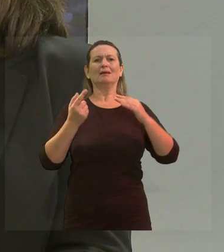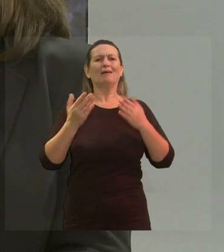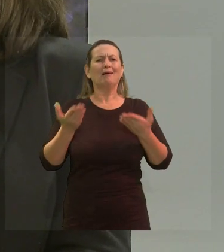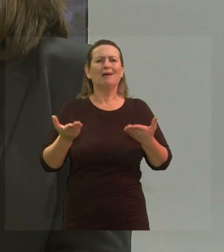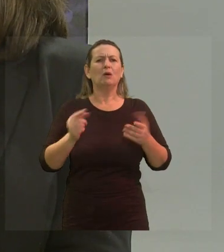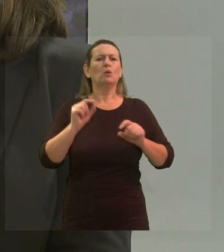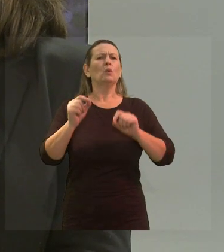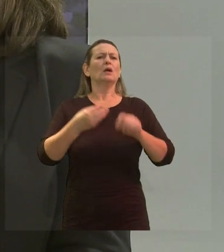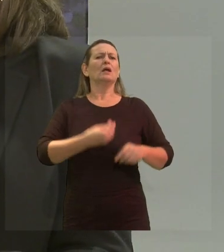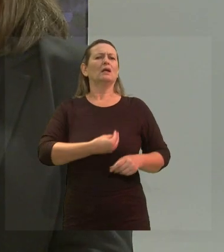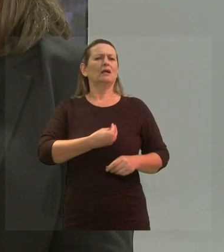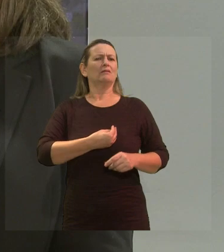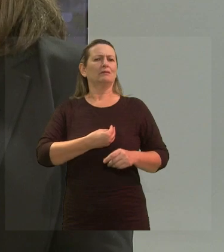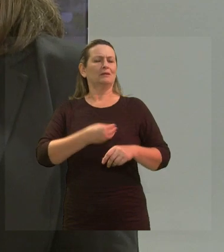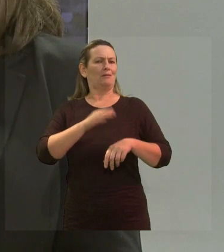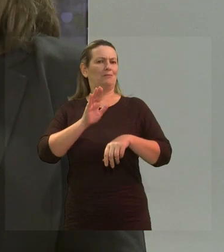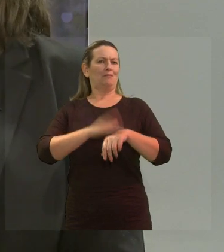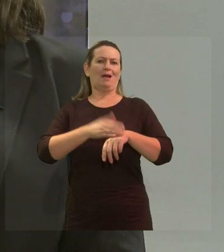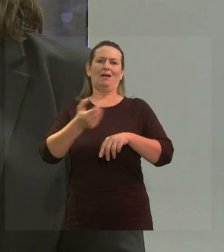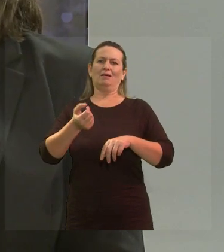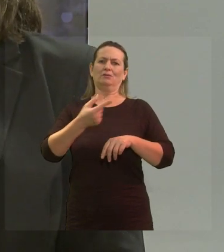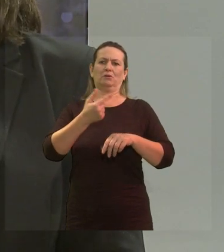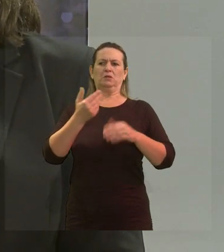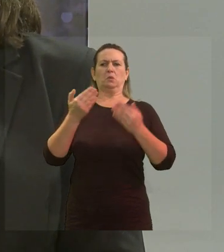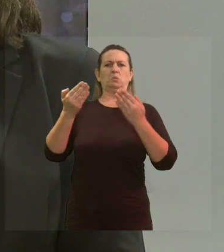mais do que isso, né, eu até, assim,